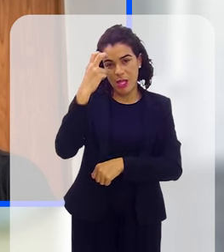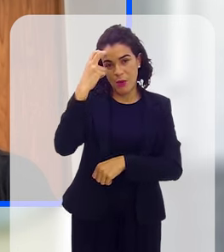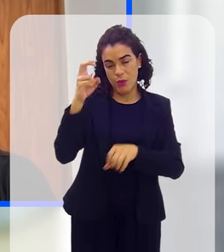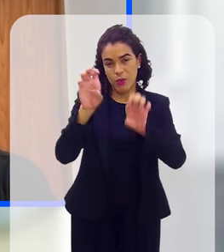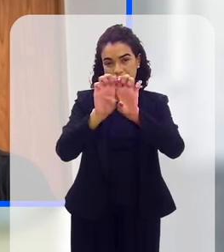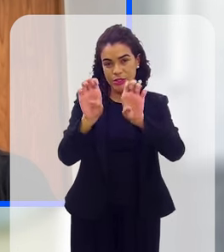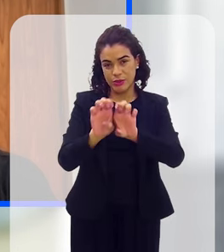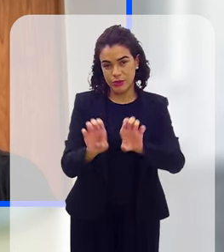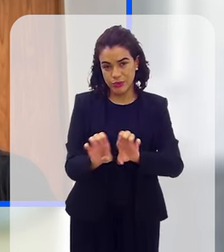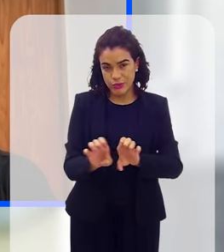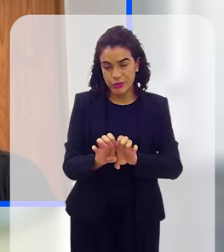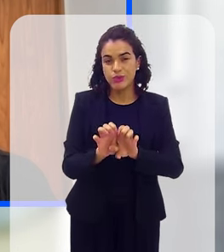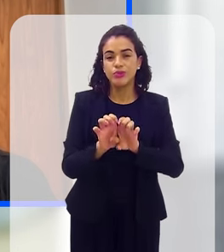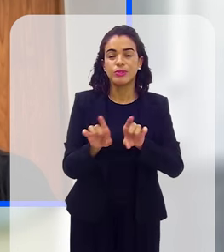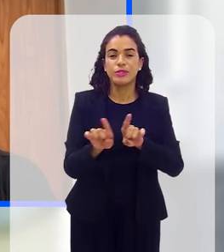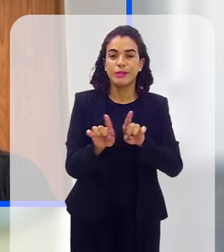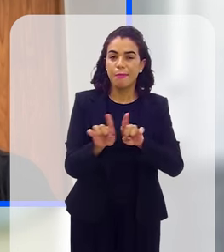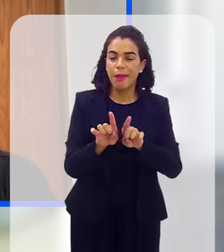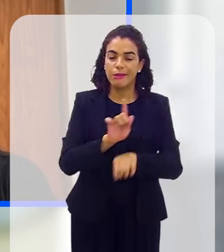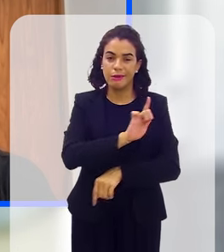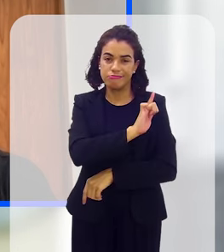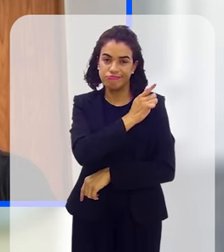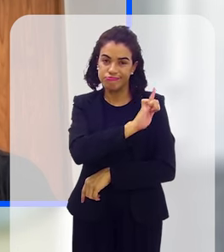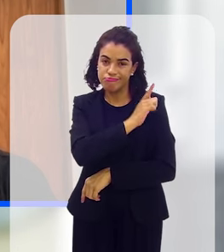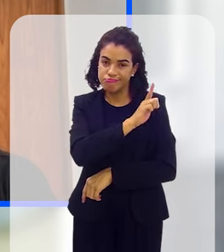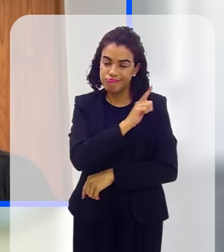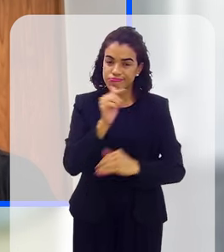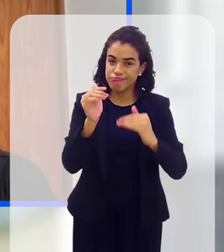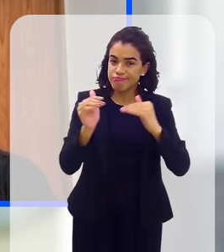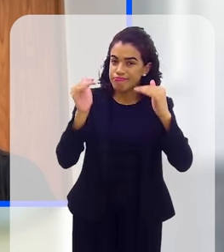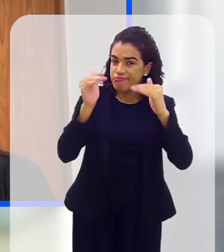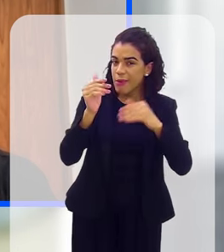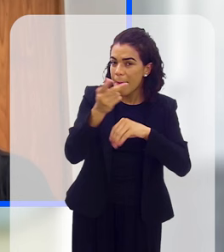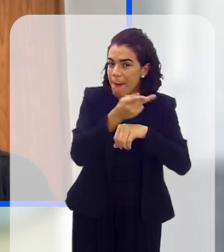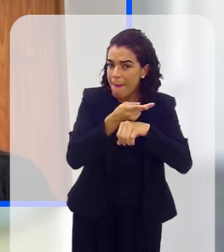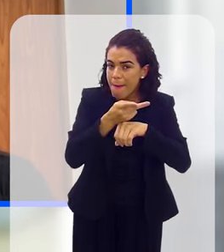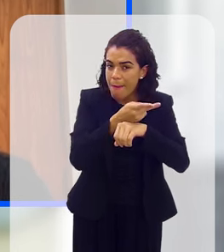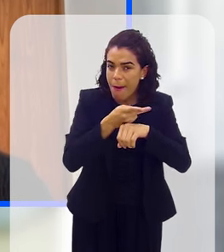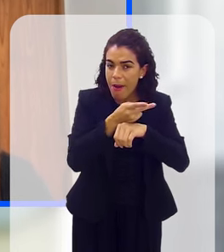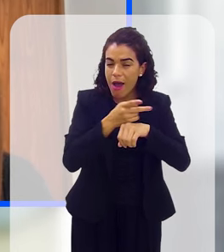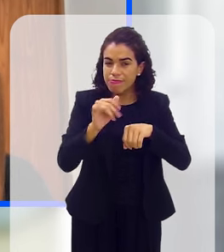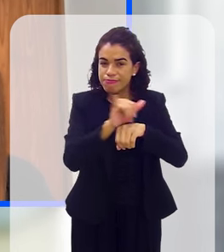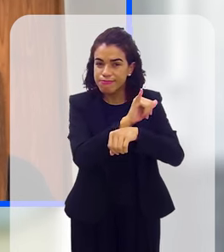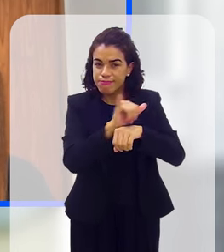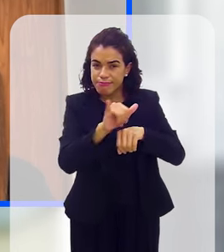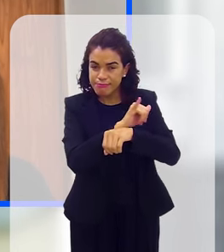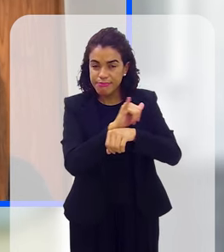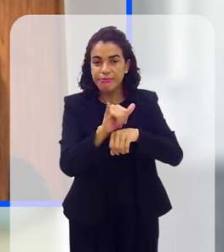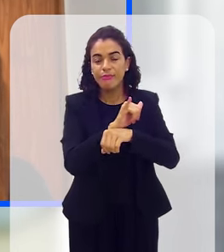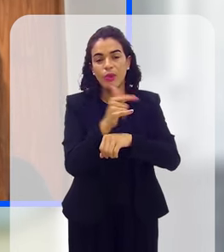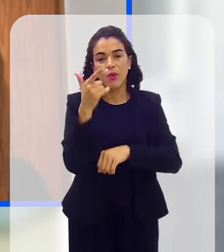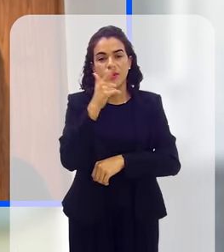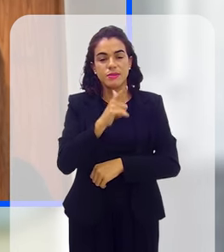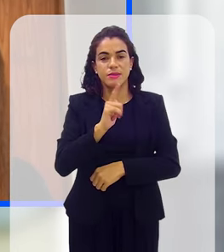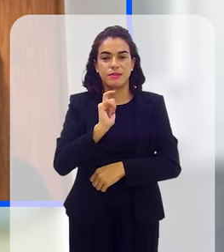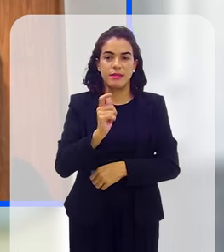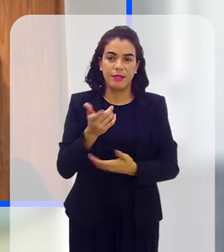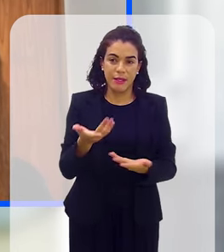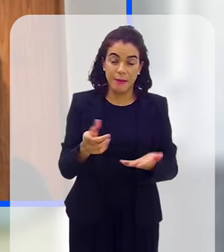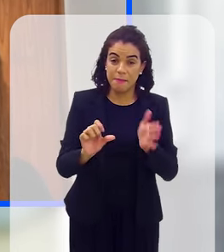estruturação interna, na alta gestão, para que ela consiga, né? Saudar,